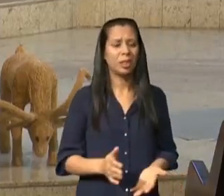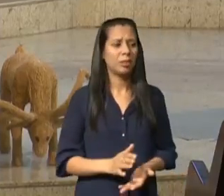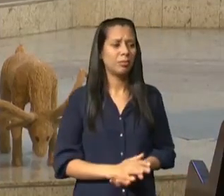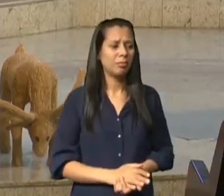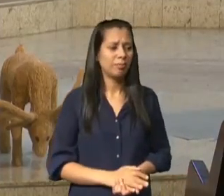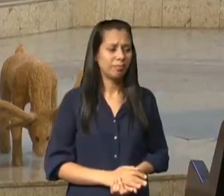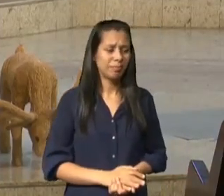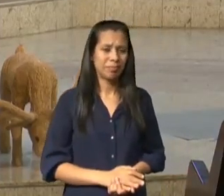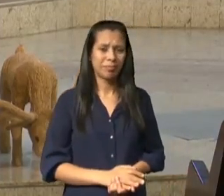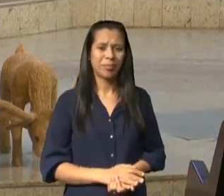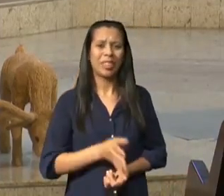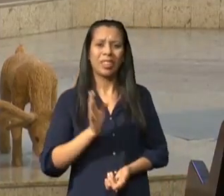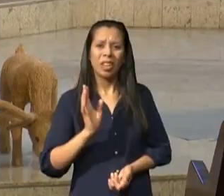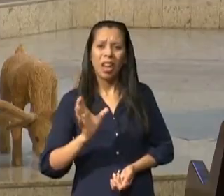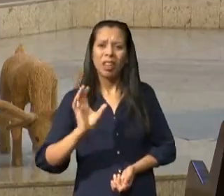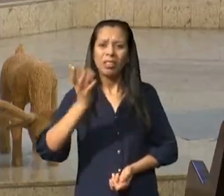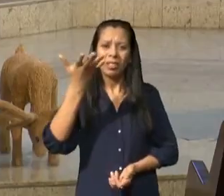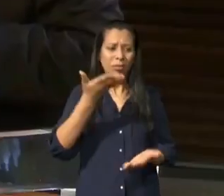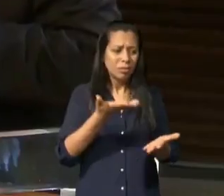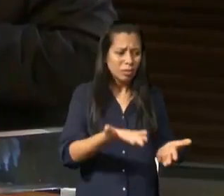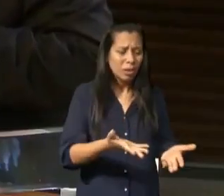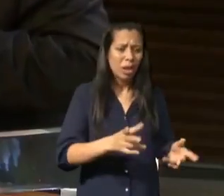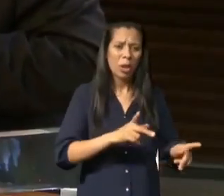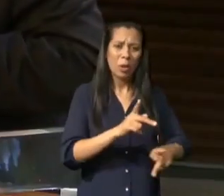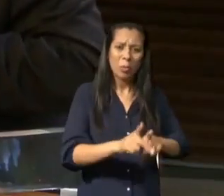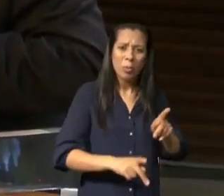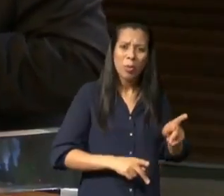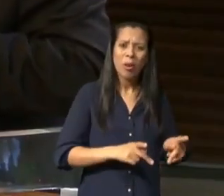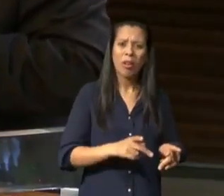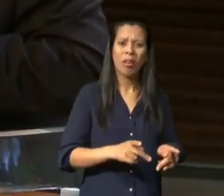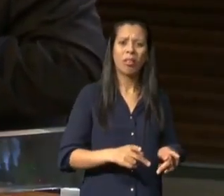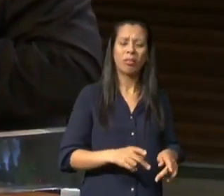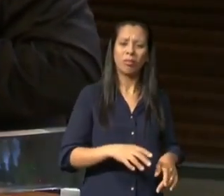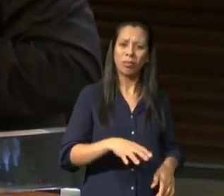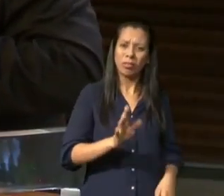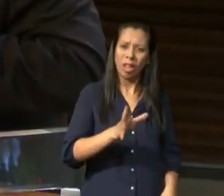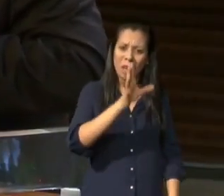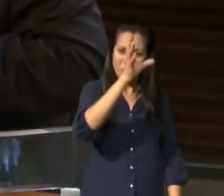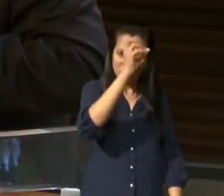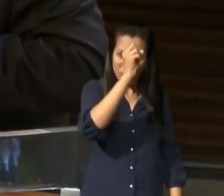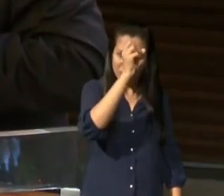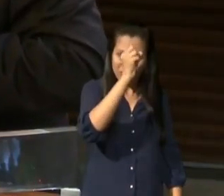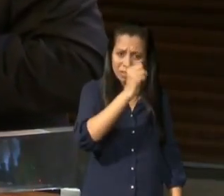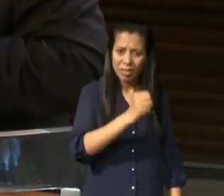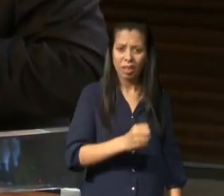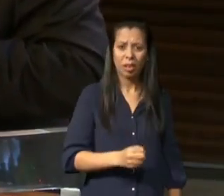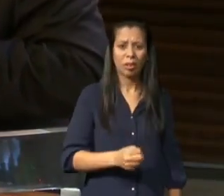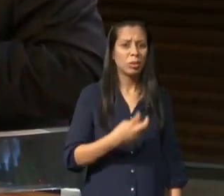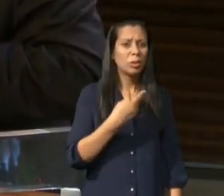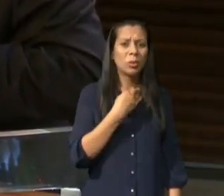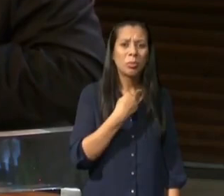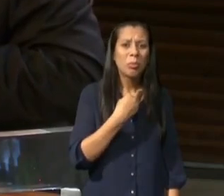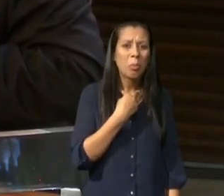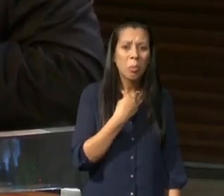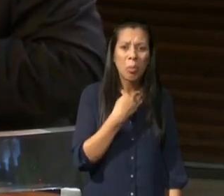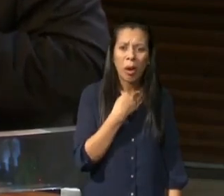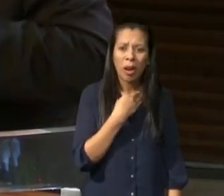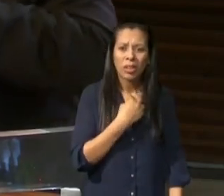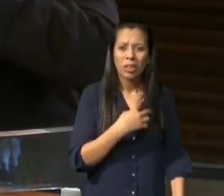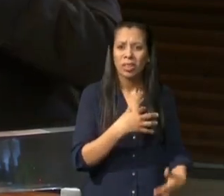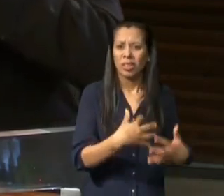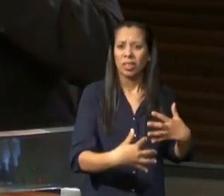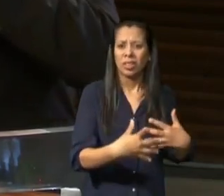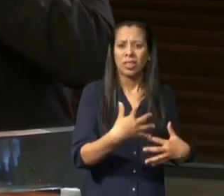do deserto no início nós nos dias de hoje no fim e podemos confundir tudo